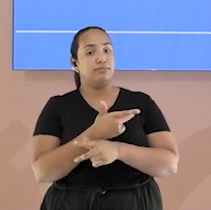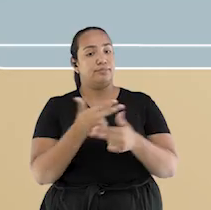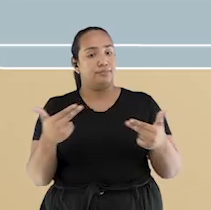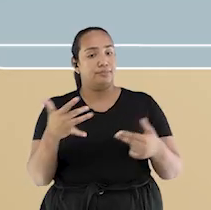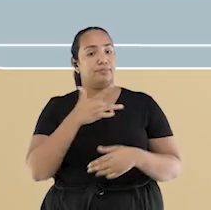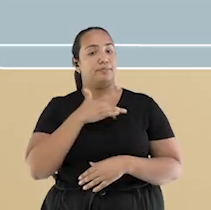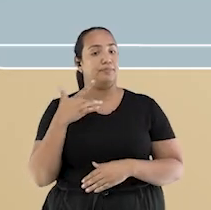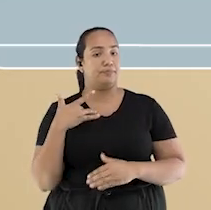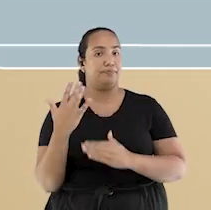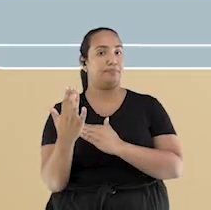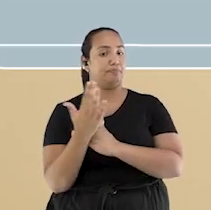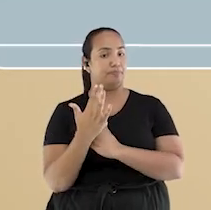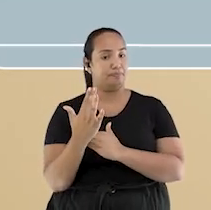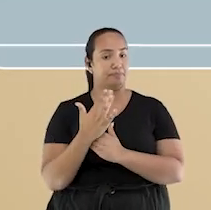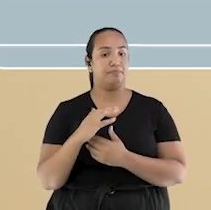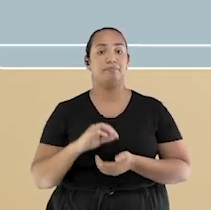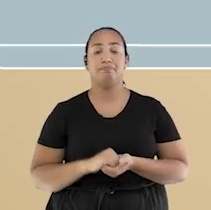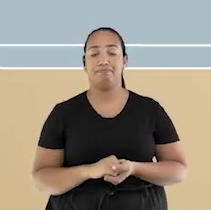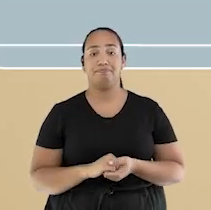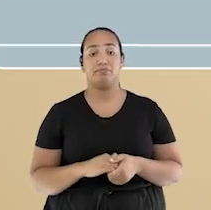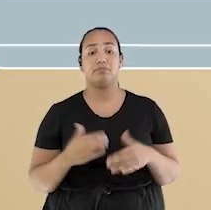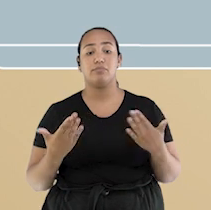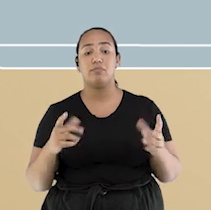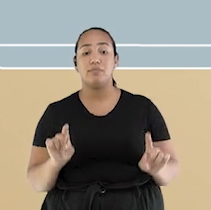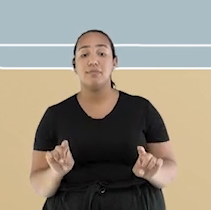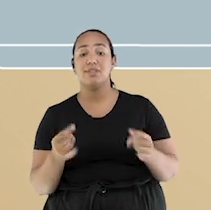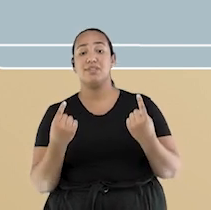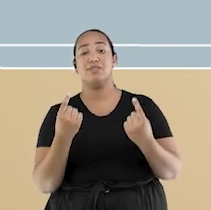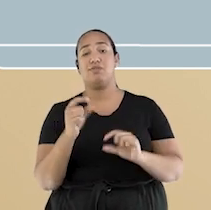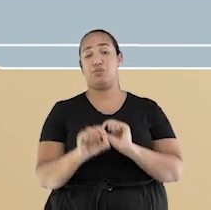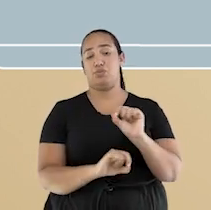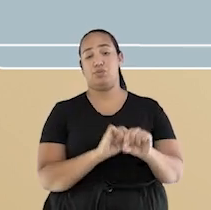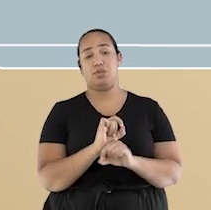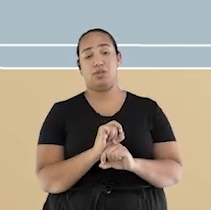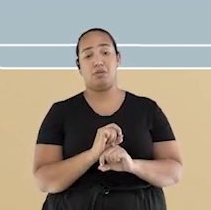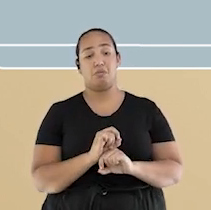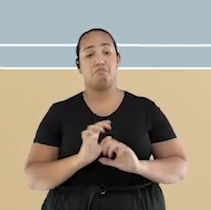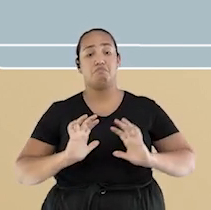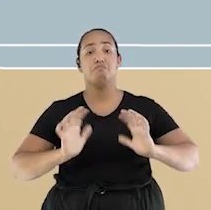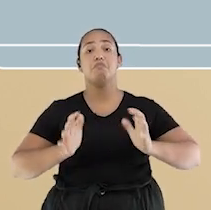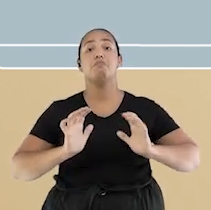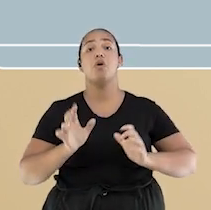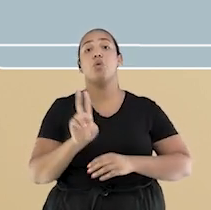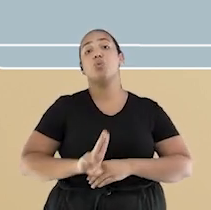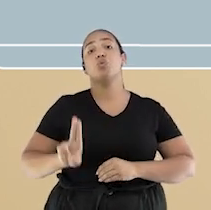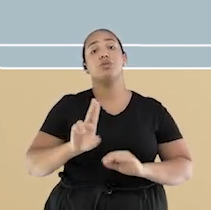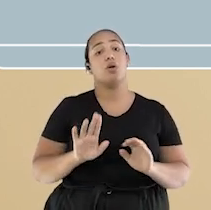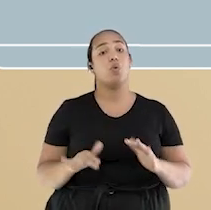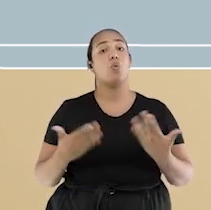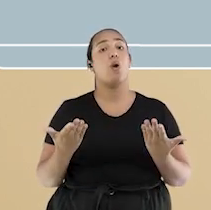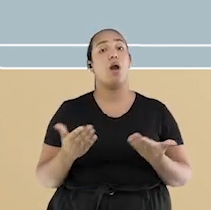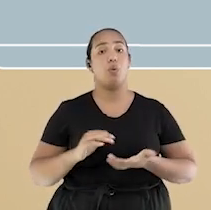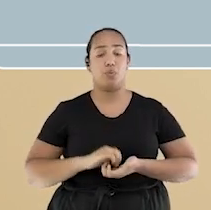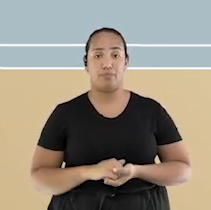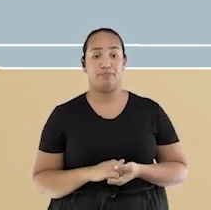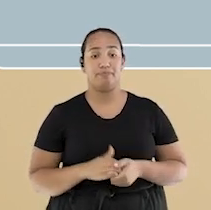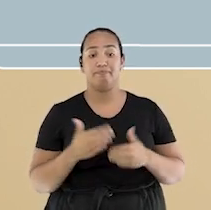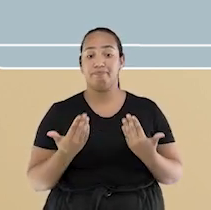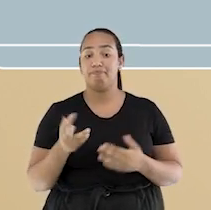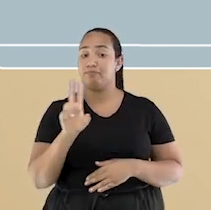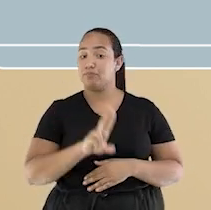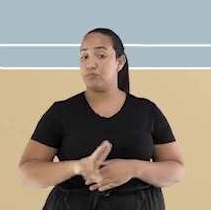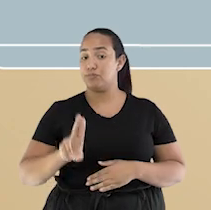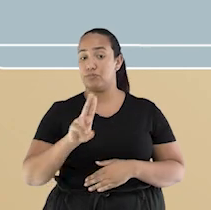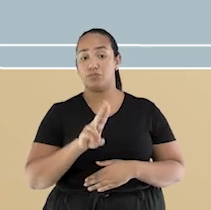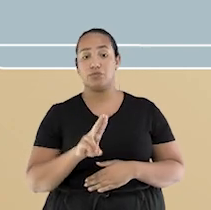Um dos desafios daquele momento histórico era qual bola usar no jogo. A princípio, foi utilizada apenas a